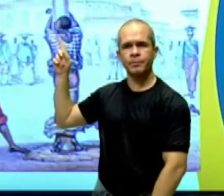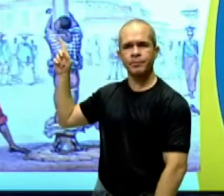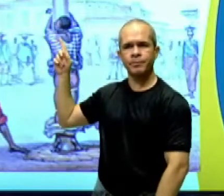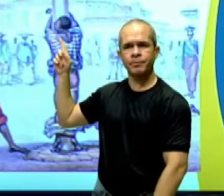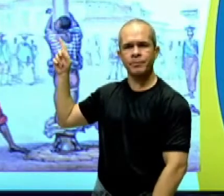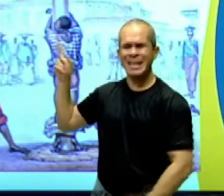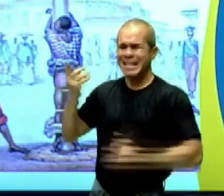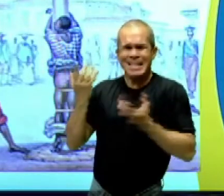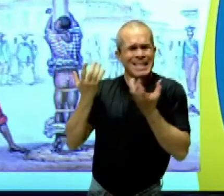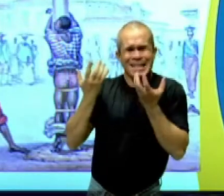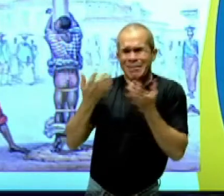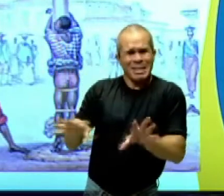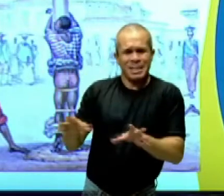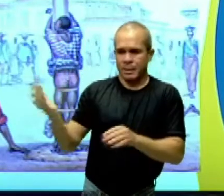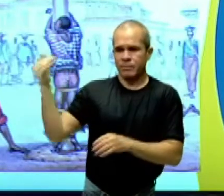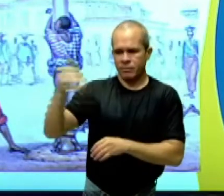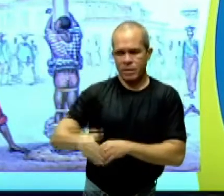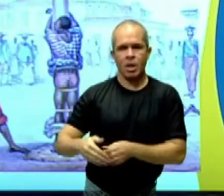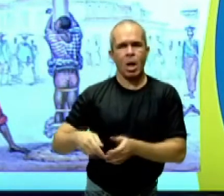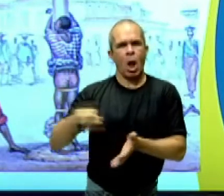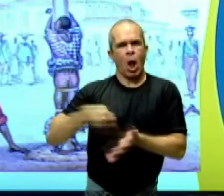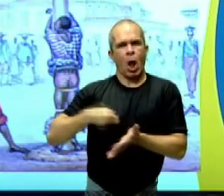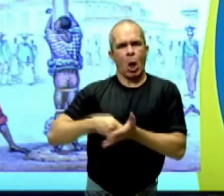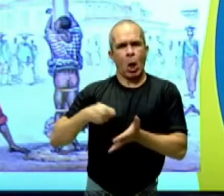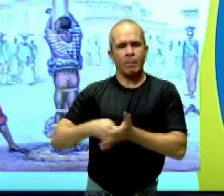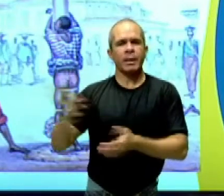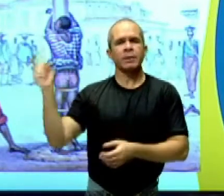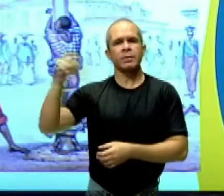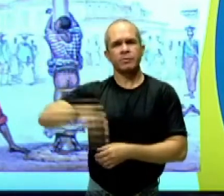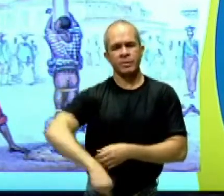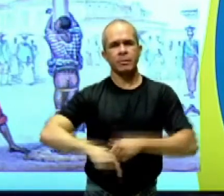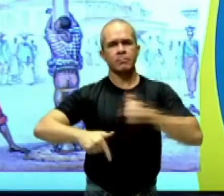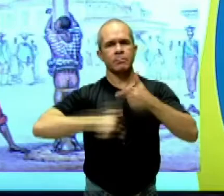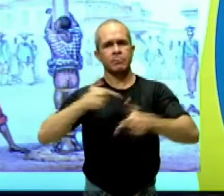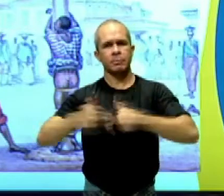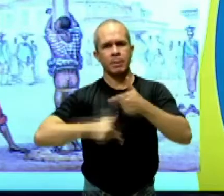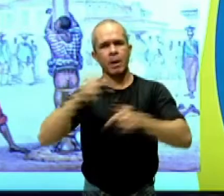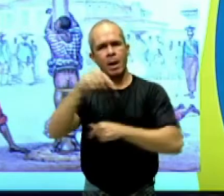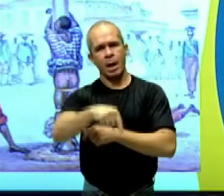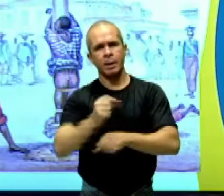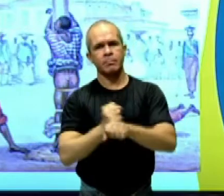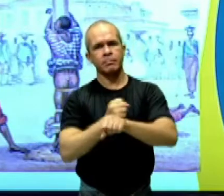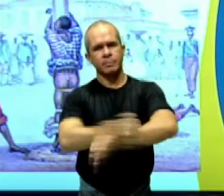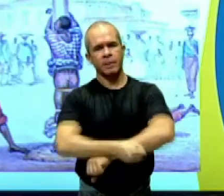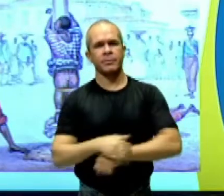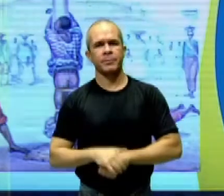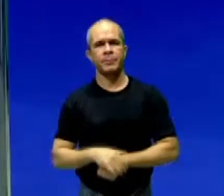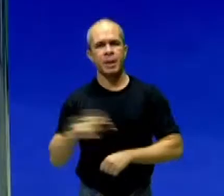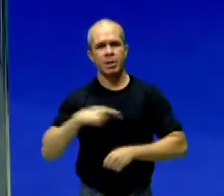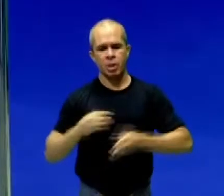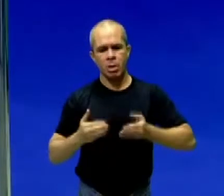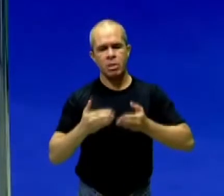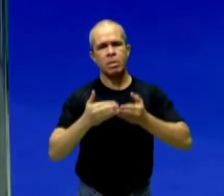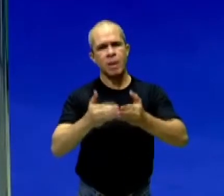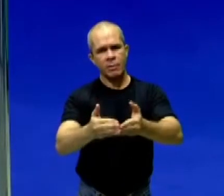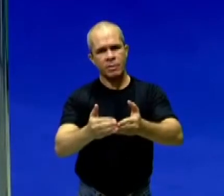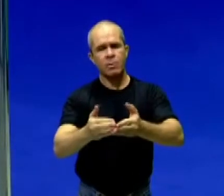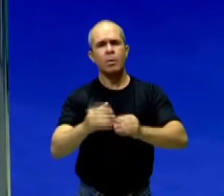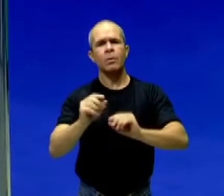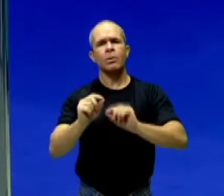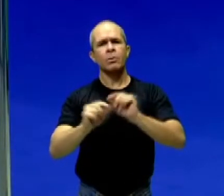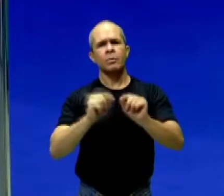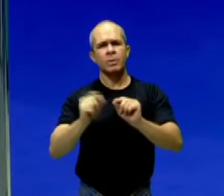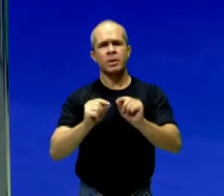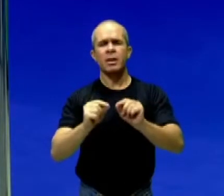e comercializados. Os africanos chamavam esses navios negreiros de tumbas, porque eles sabiam que